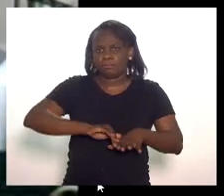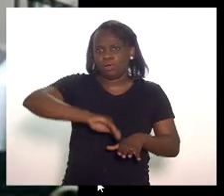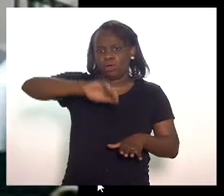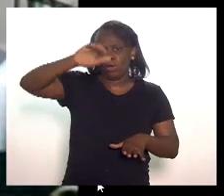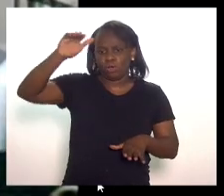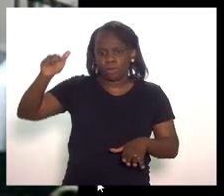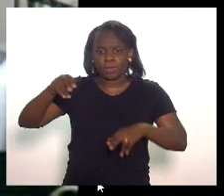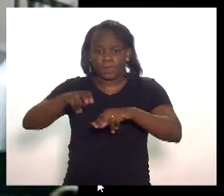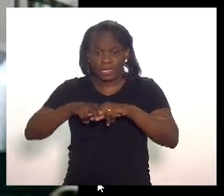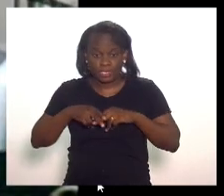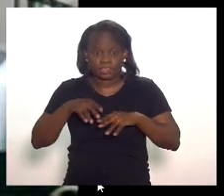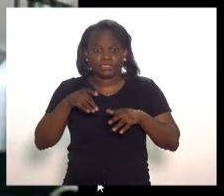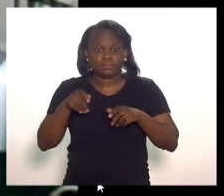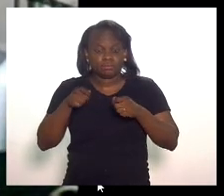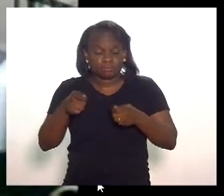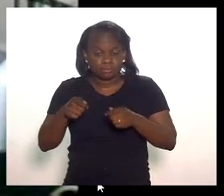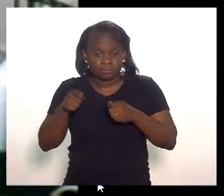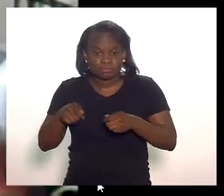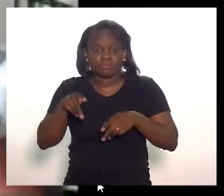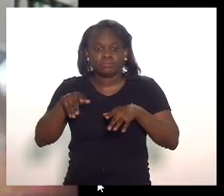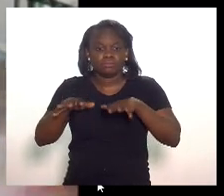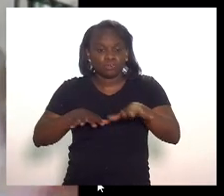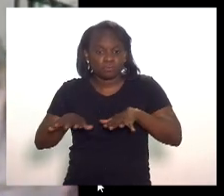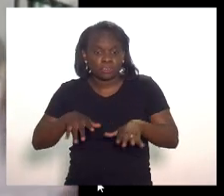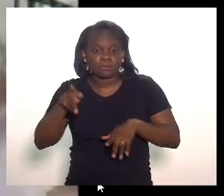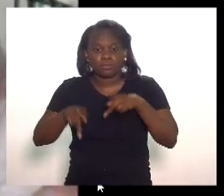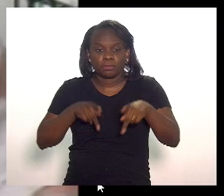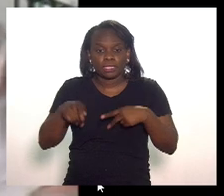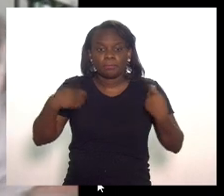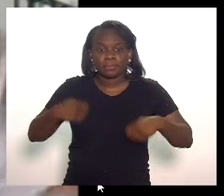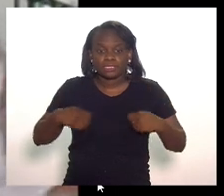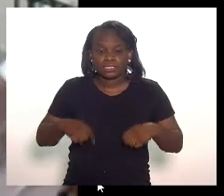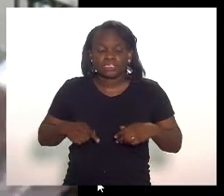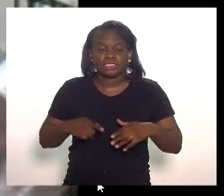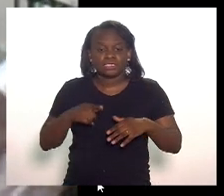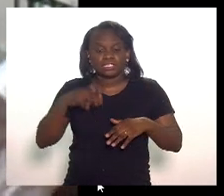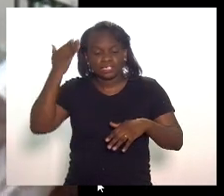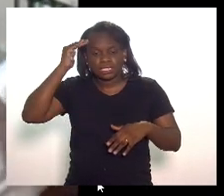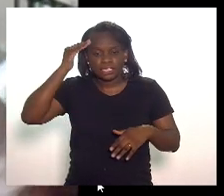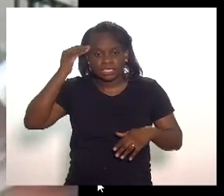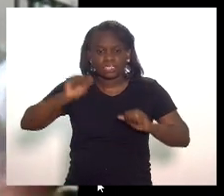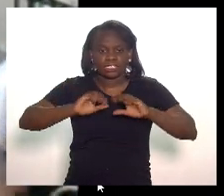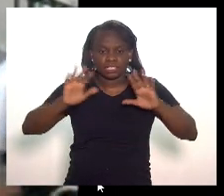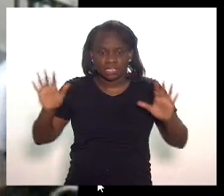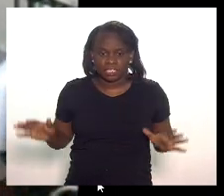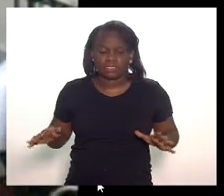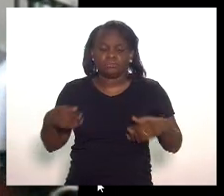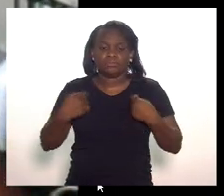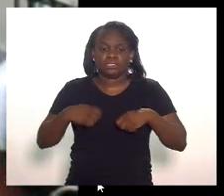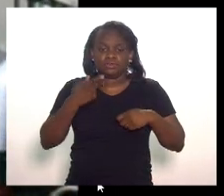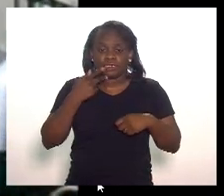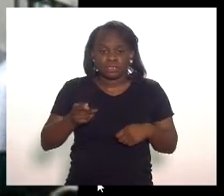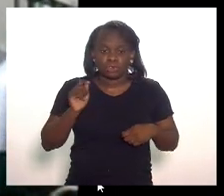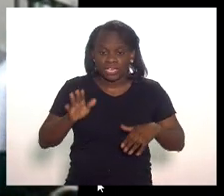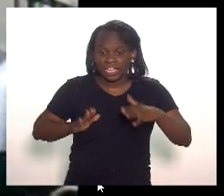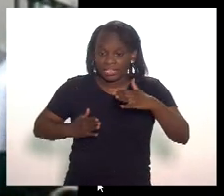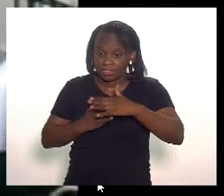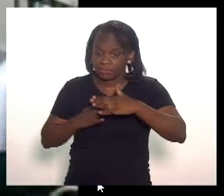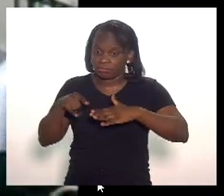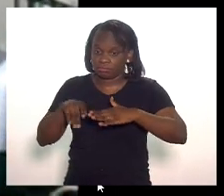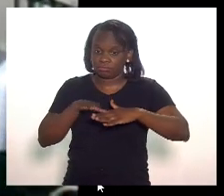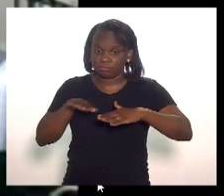movendo as ações populares tem que haver um corte uma linha de entendimento em que se diga olha até aqui